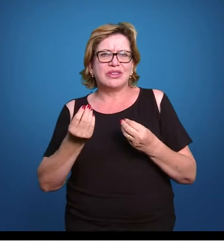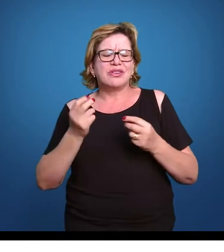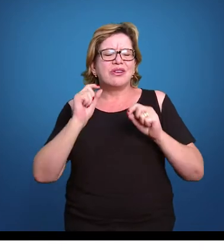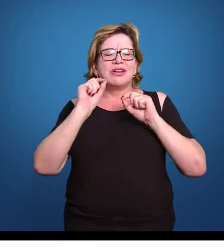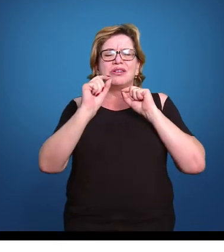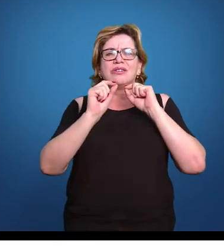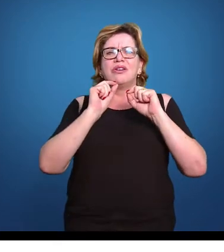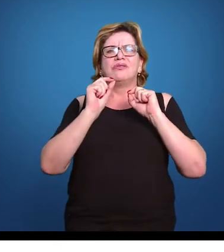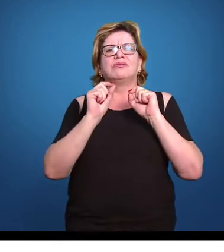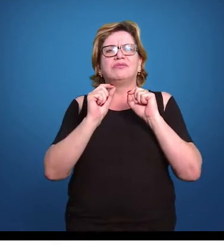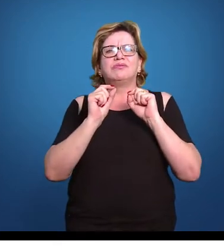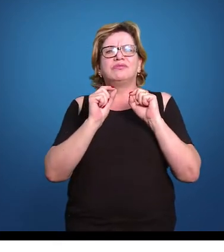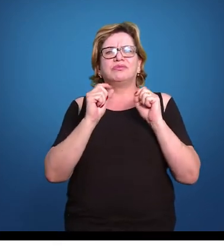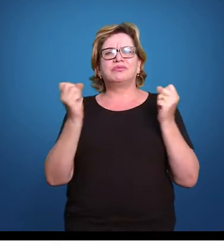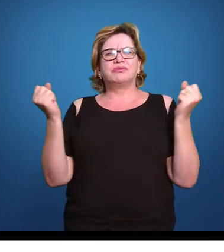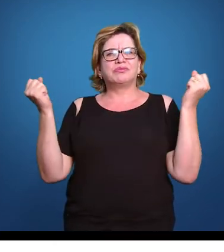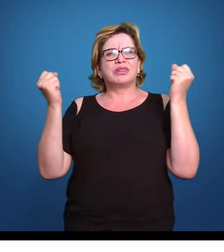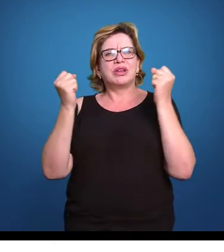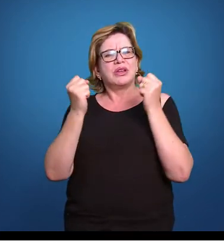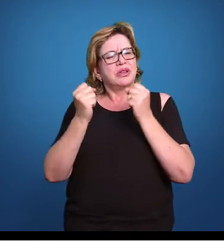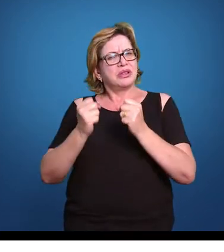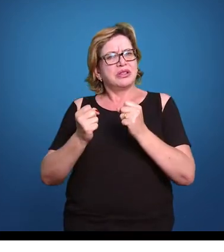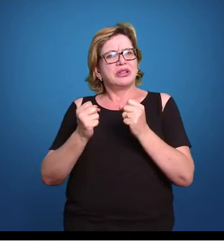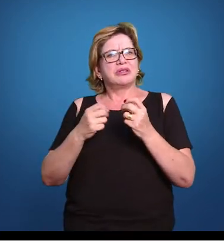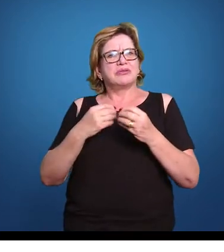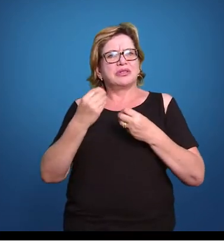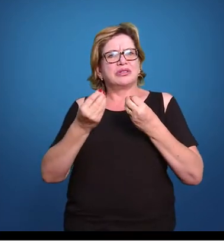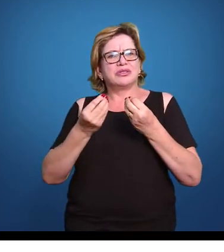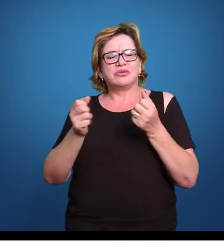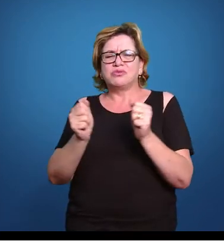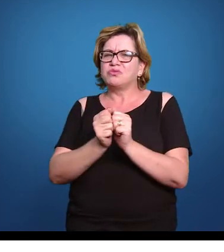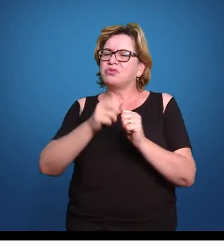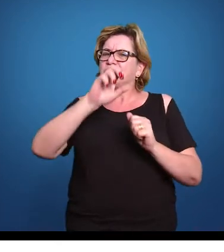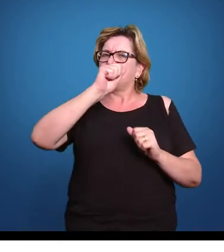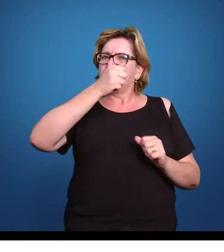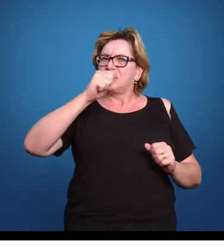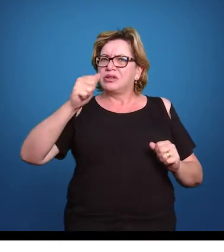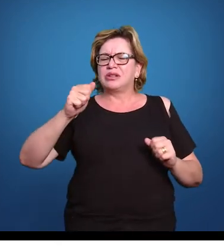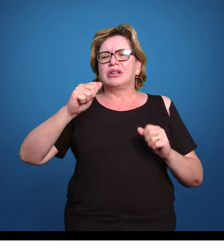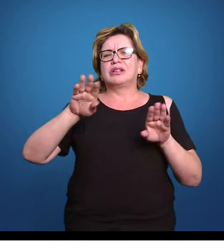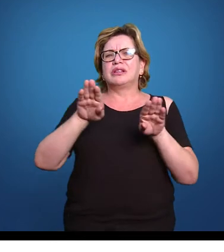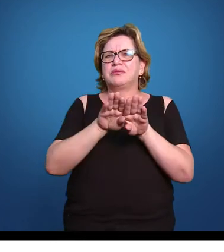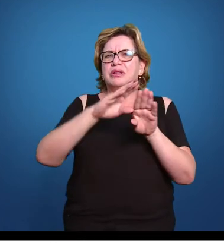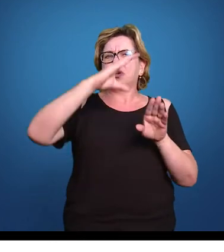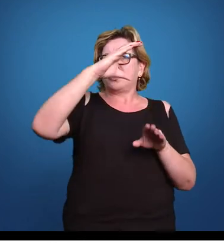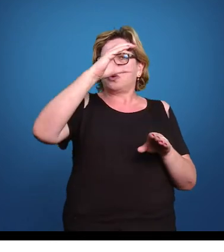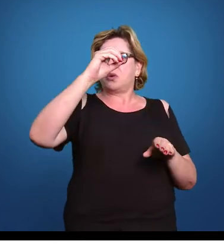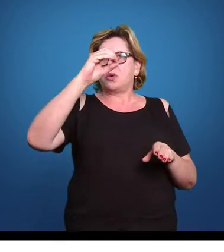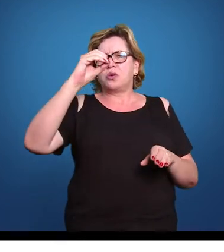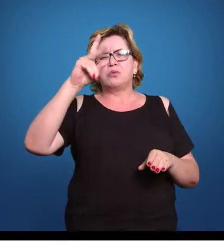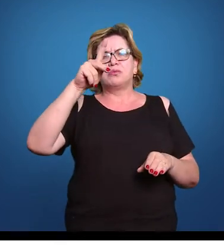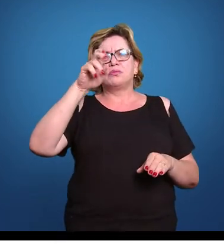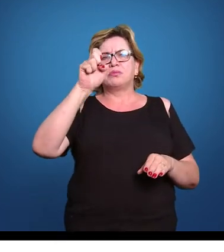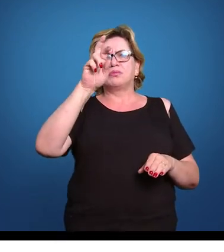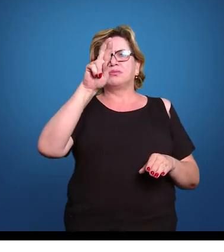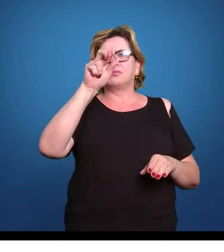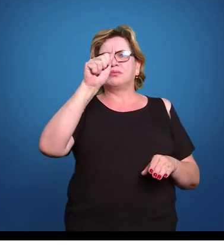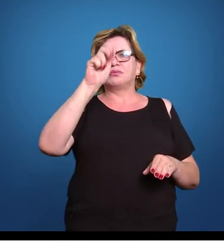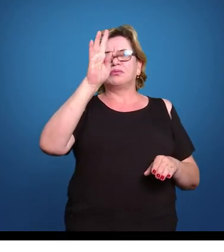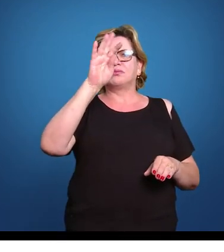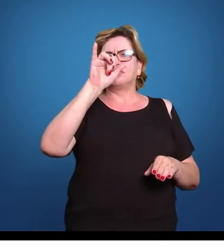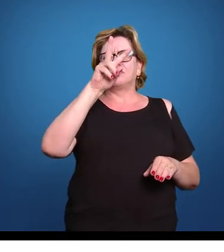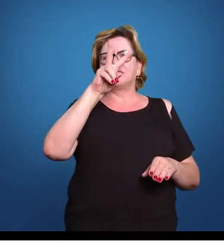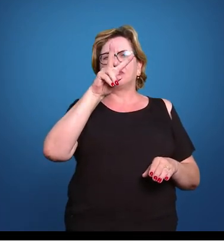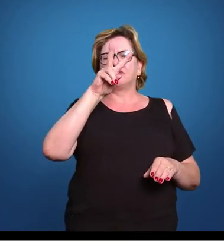nós podemos, através de associações, de cooperativa, de associativismo, é fazer com